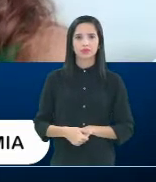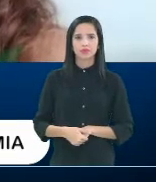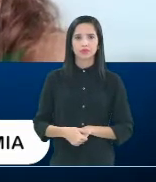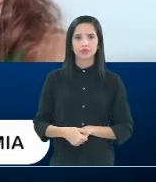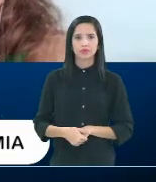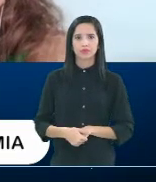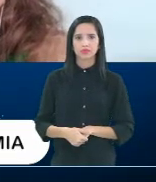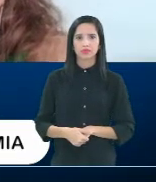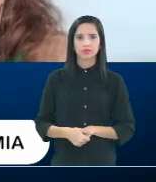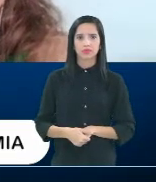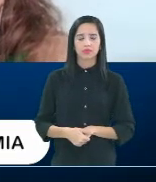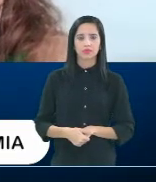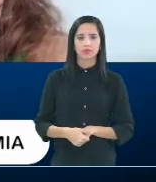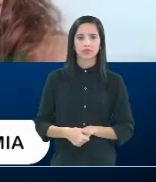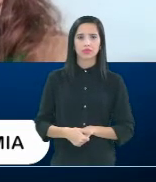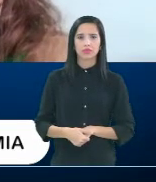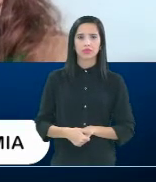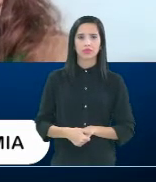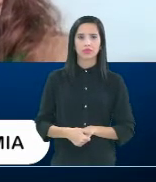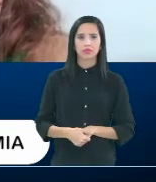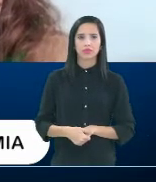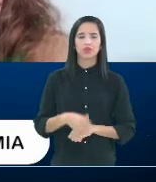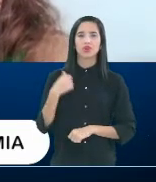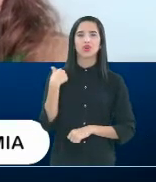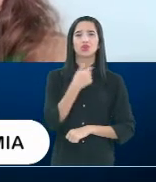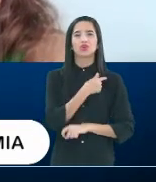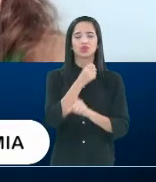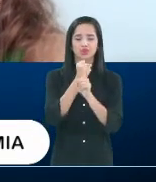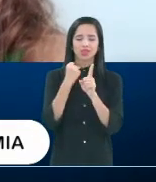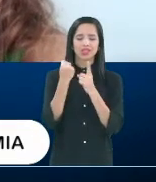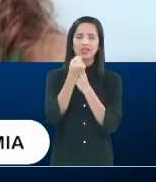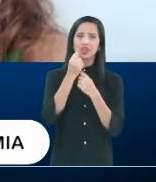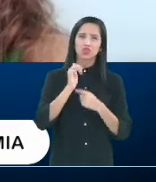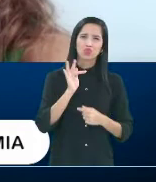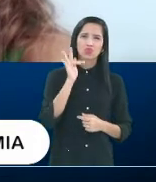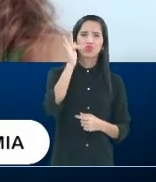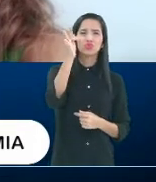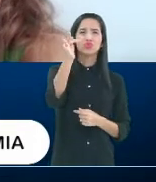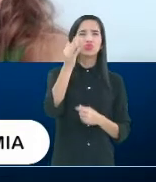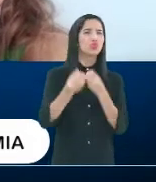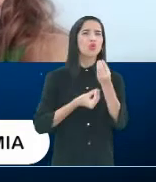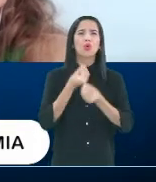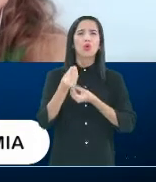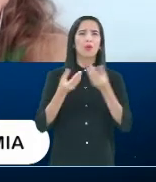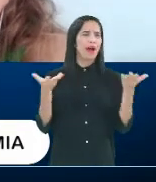que espécie de sociedade, no futuro, nós teremos, diante de toda essa situação?